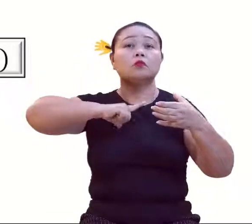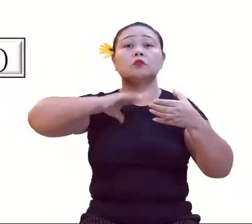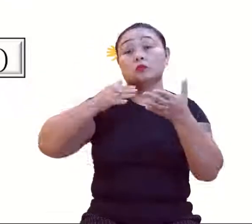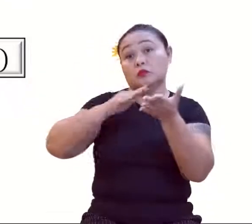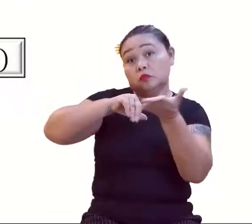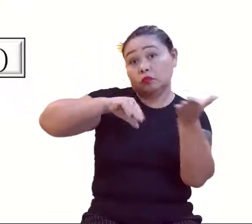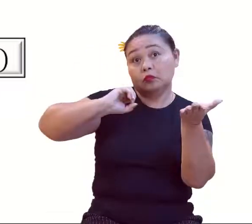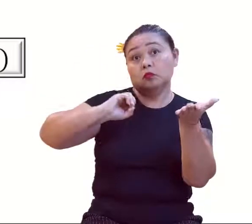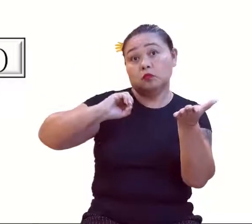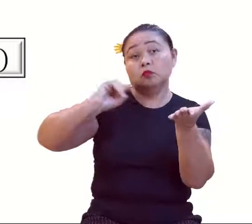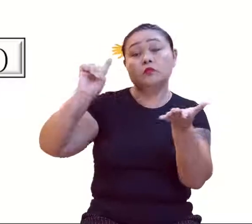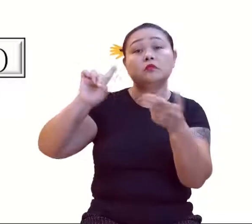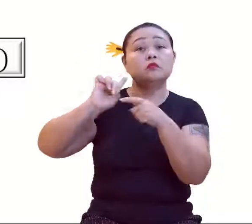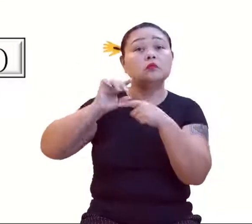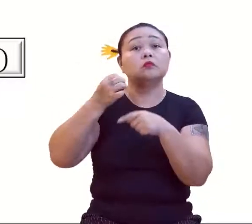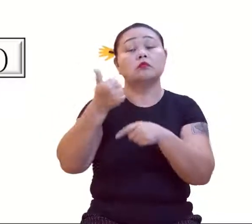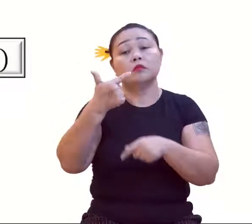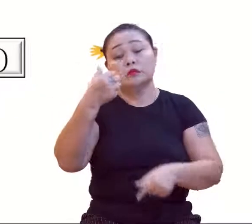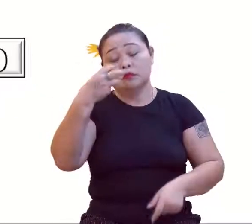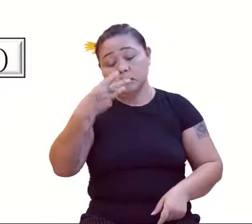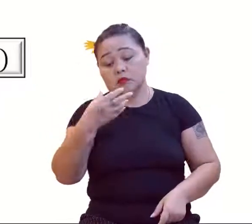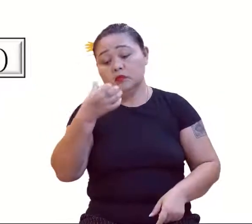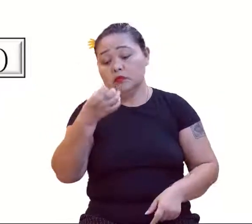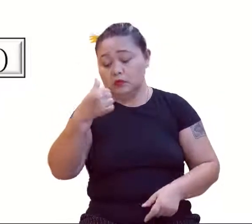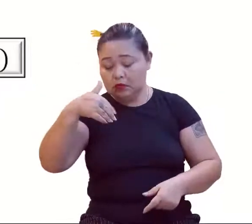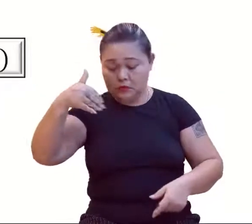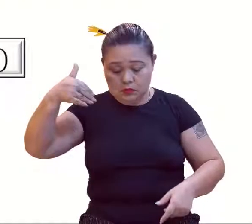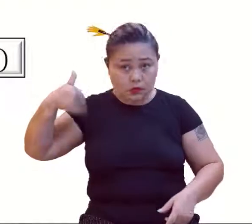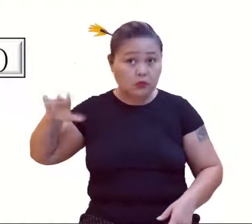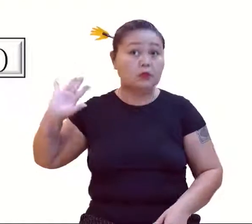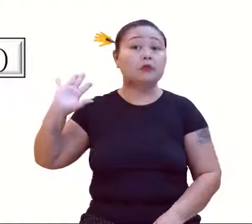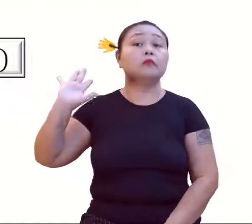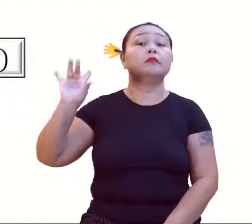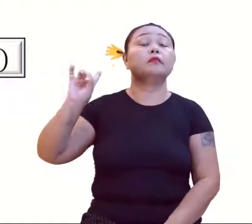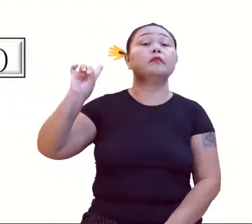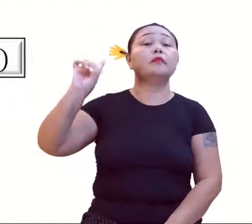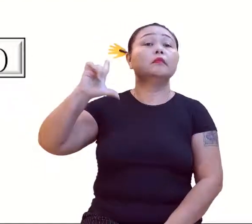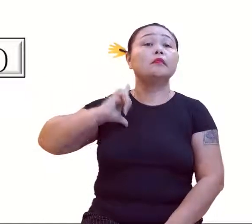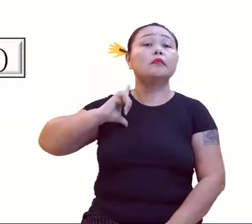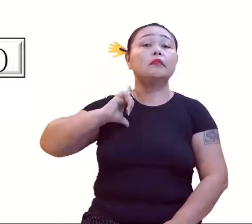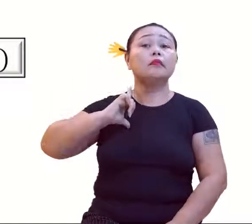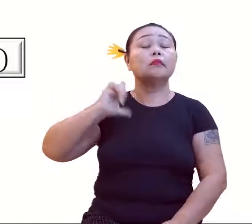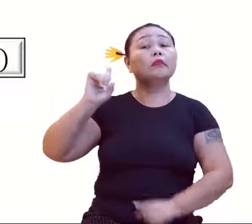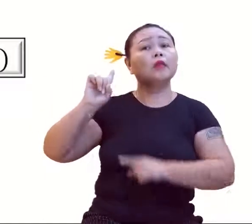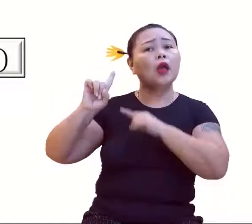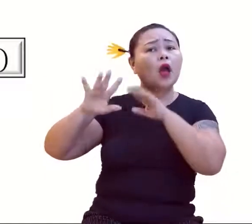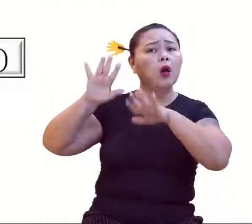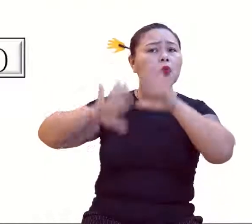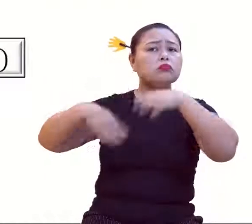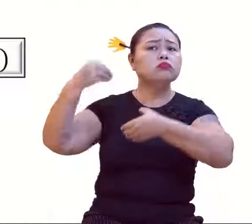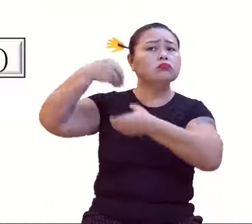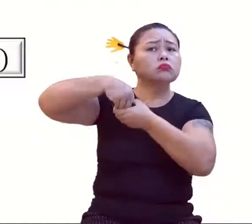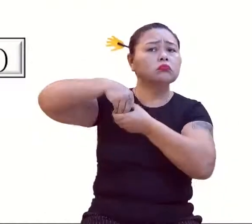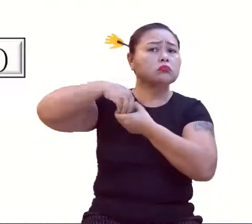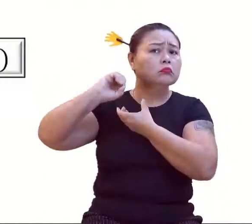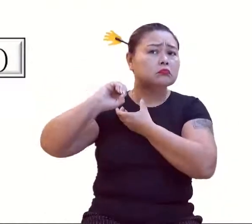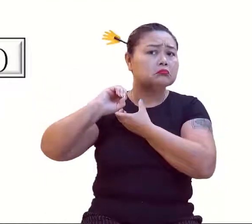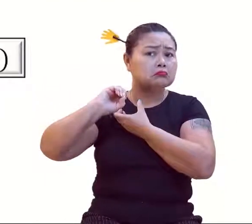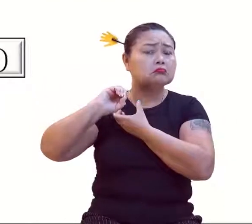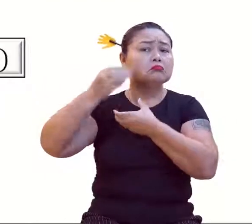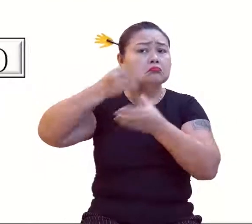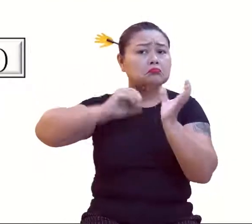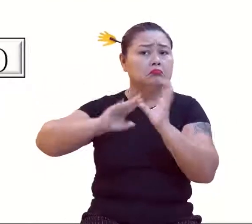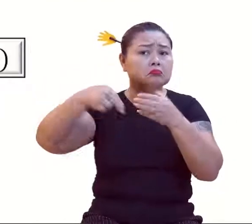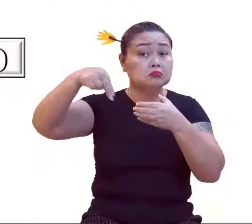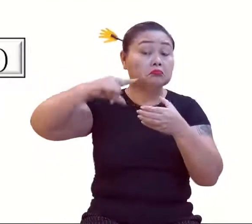né? O infinito. 2, 3, 4, 5, 6, até o infinito e além. Até porque tem livros que não incluem o zero nos naturais. Tem